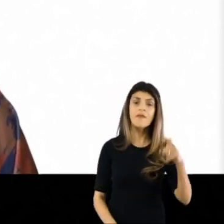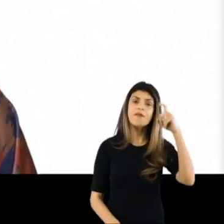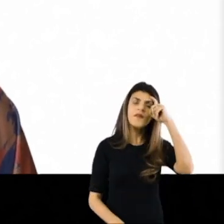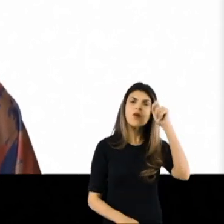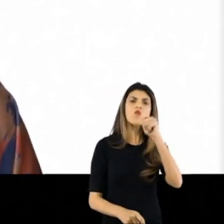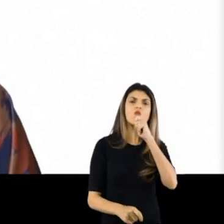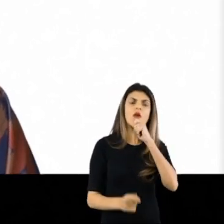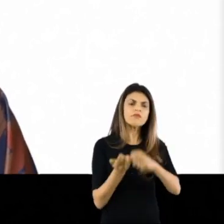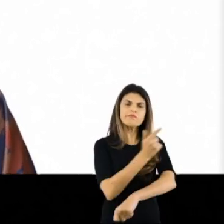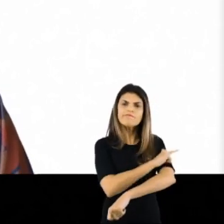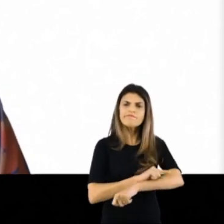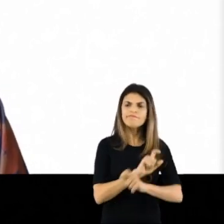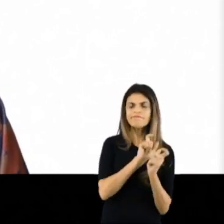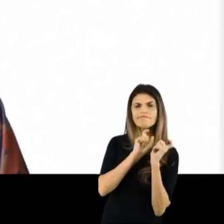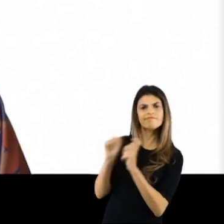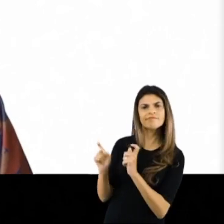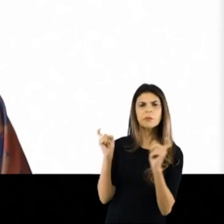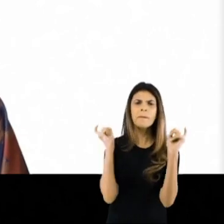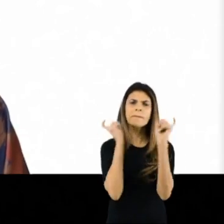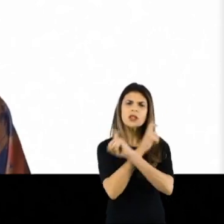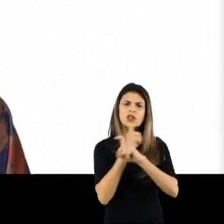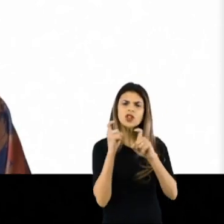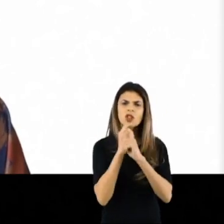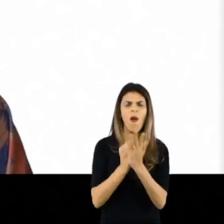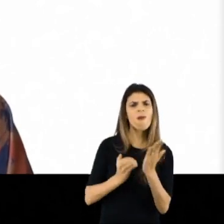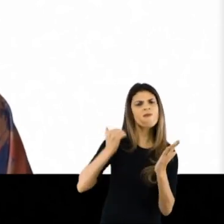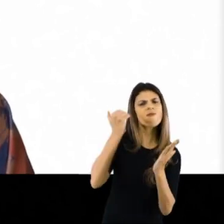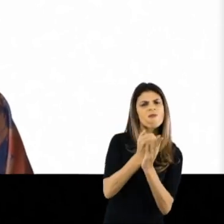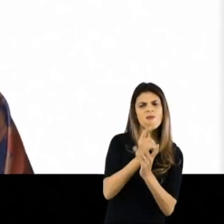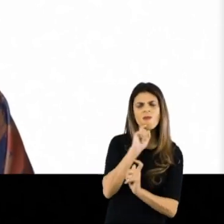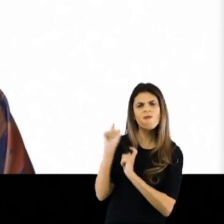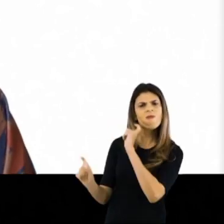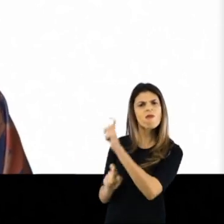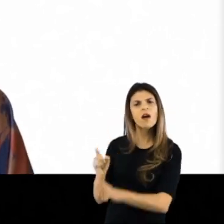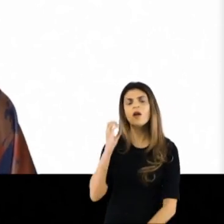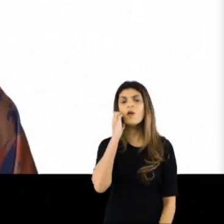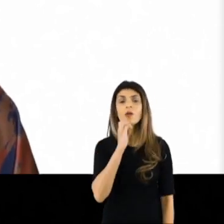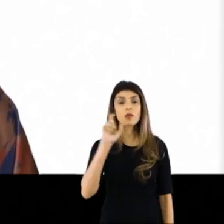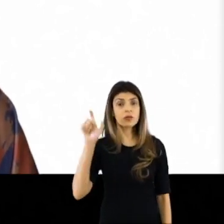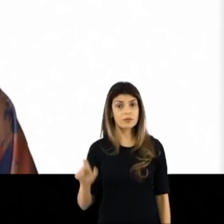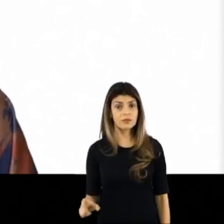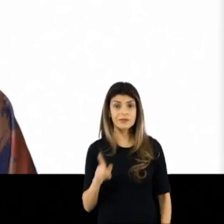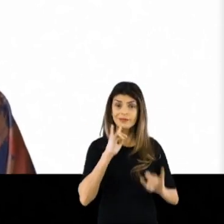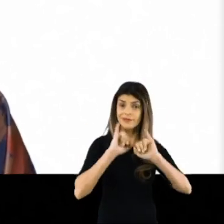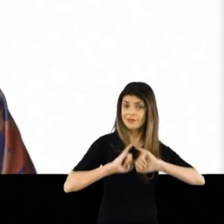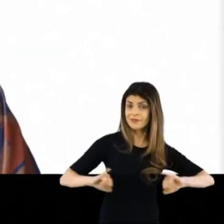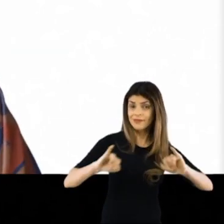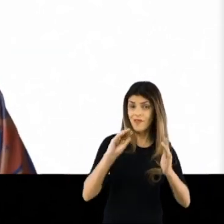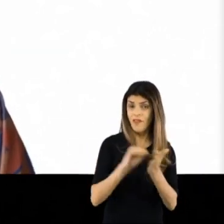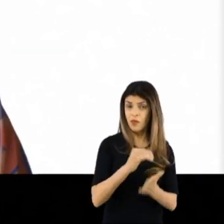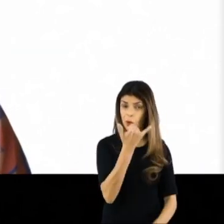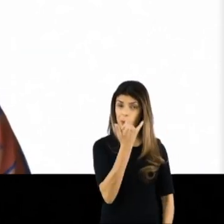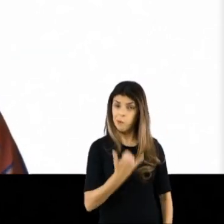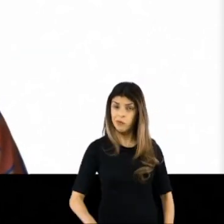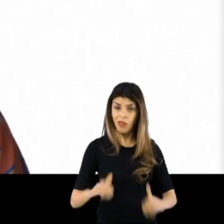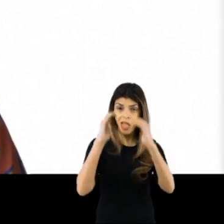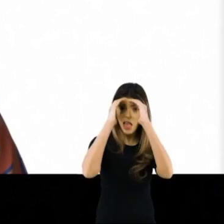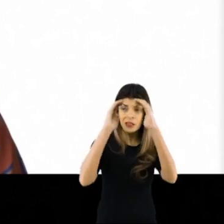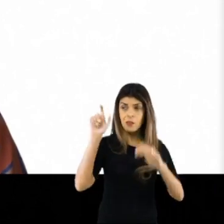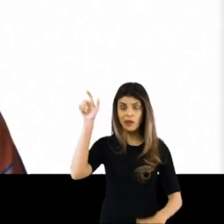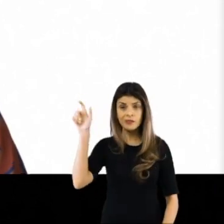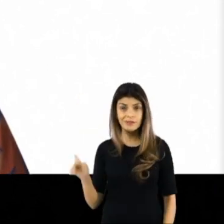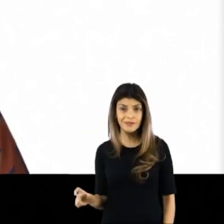cerimônia na hora de mentir, acusar e insultar Cláudio Castro. Quem já na campanha não respeita nem o seu